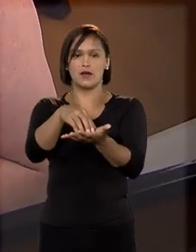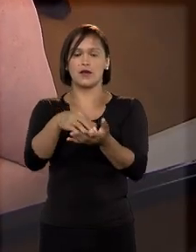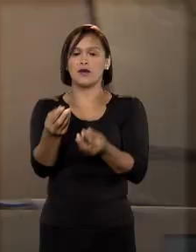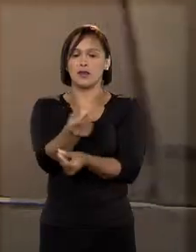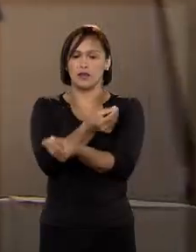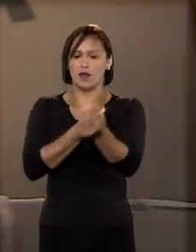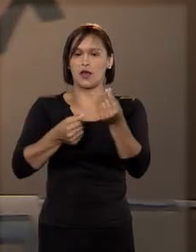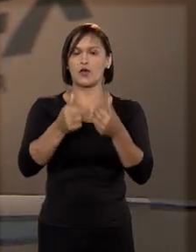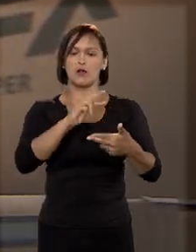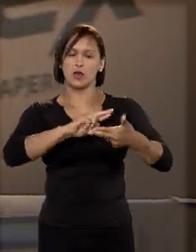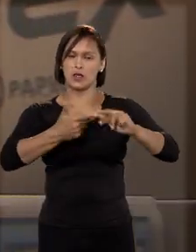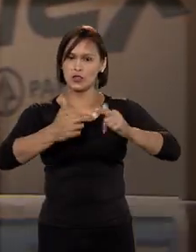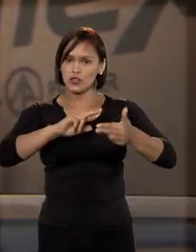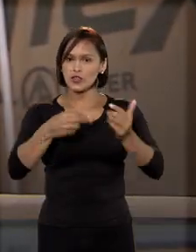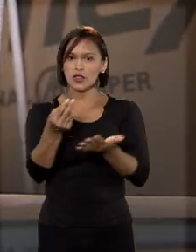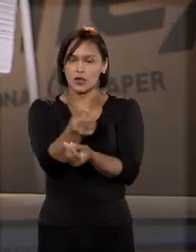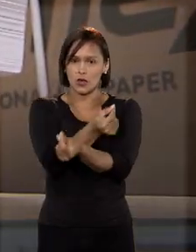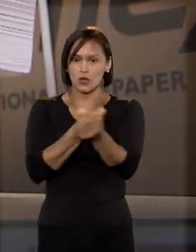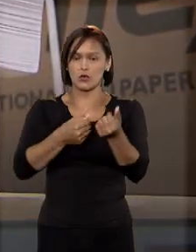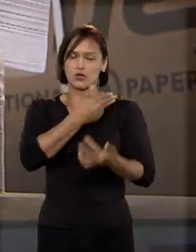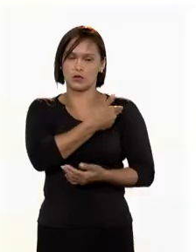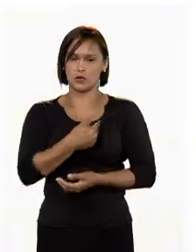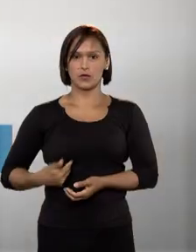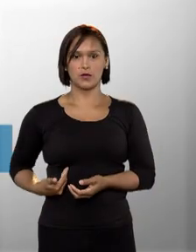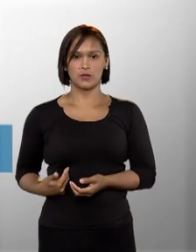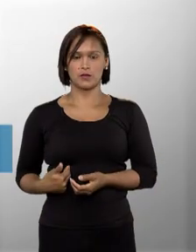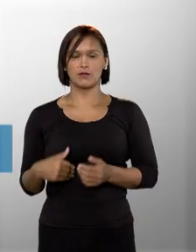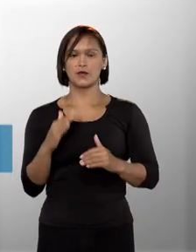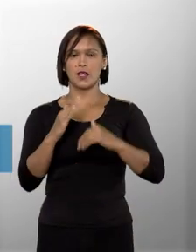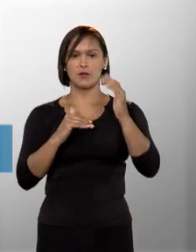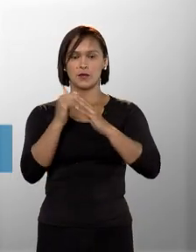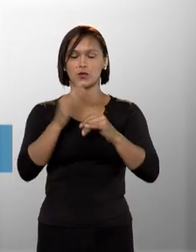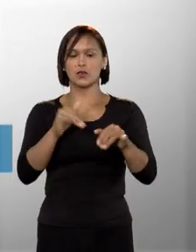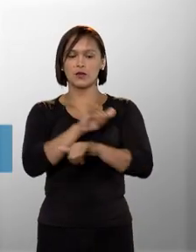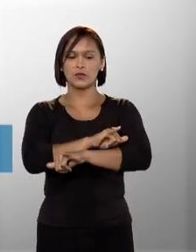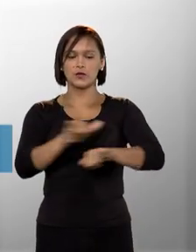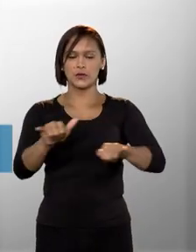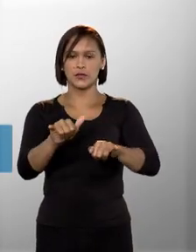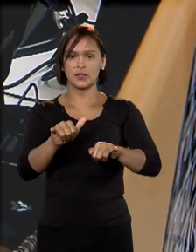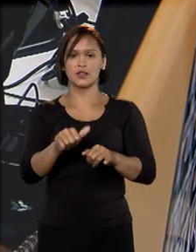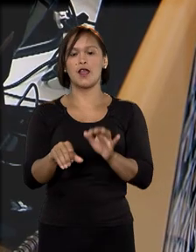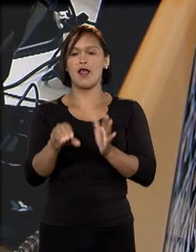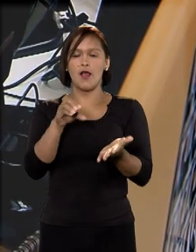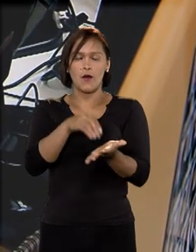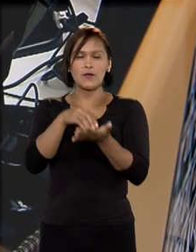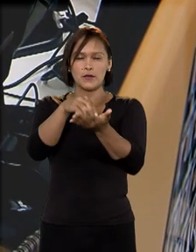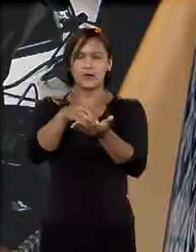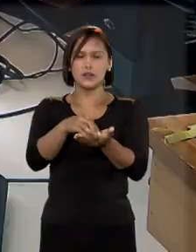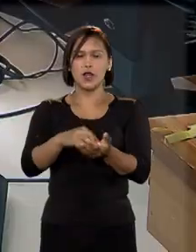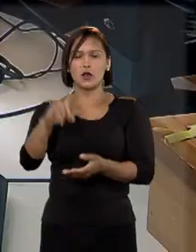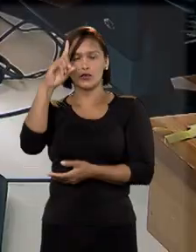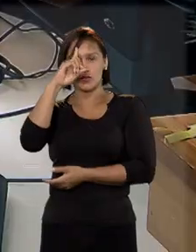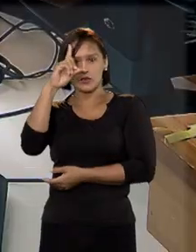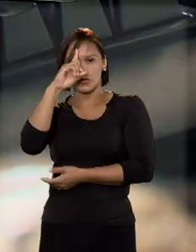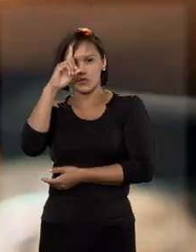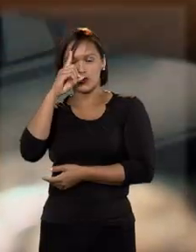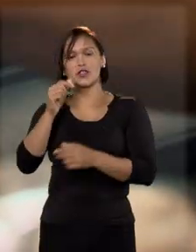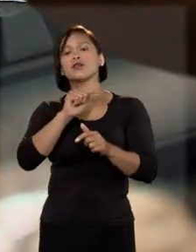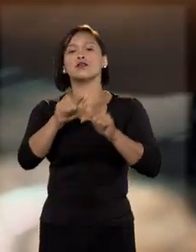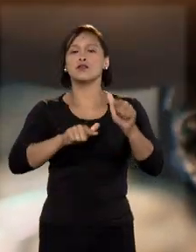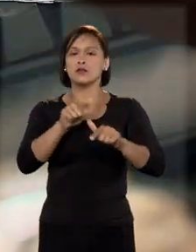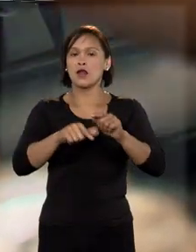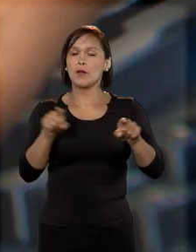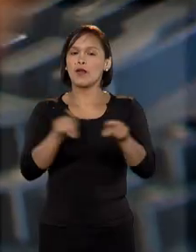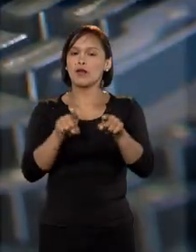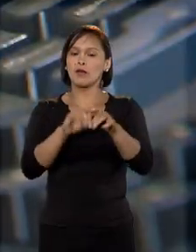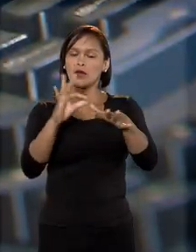e na economia de recursos públicos. A produção de notícias para o site oficial é intensa e diária. O mesmo